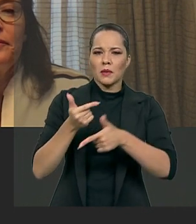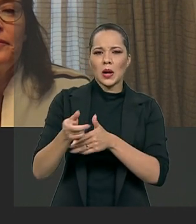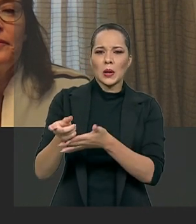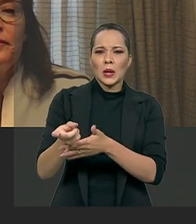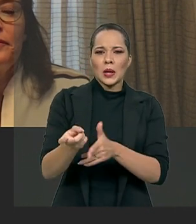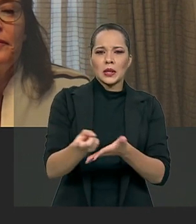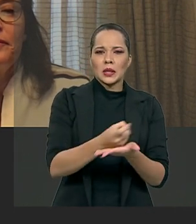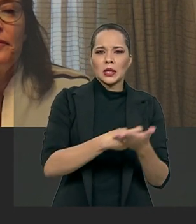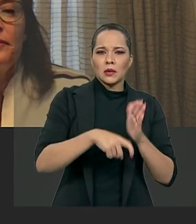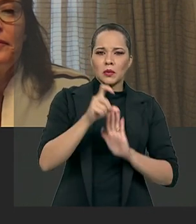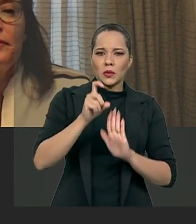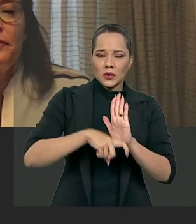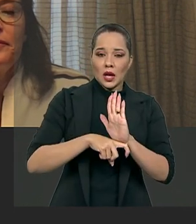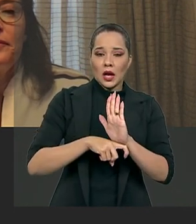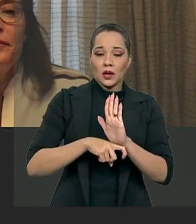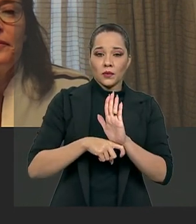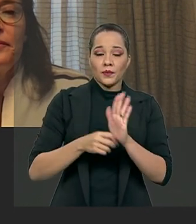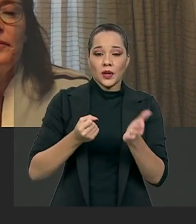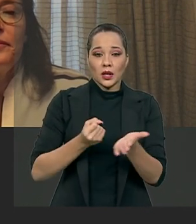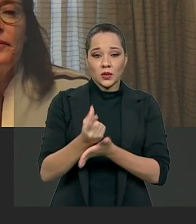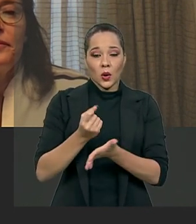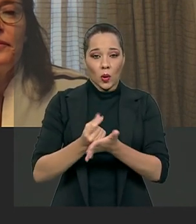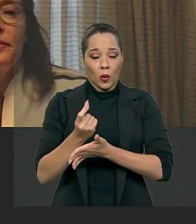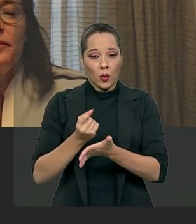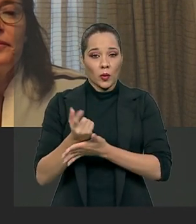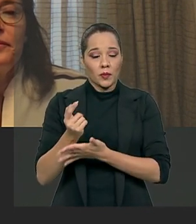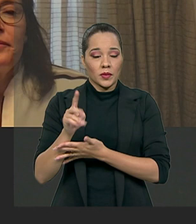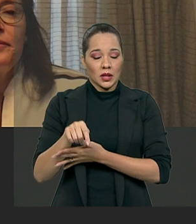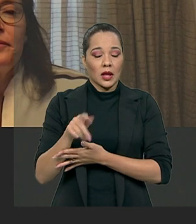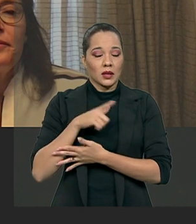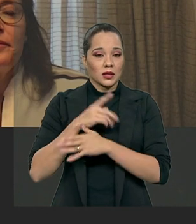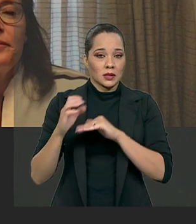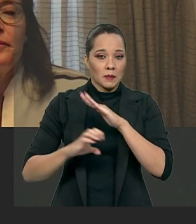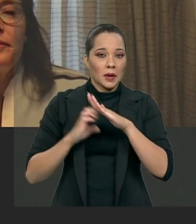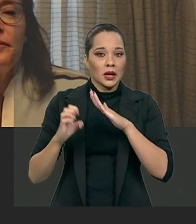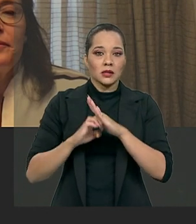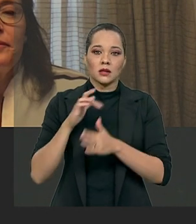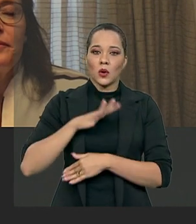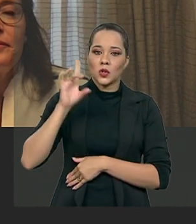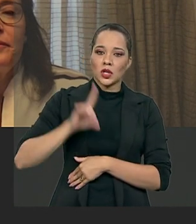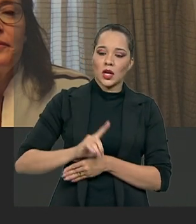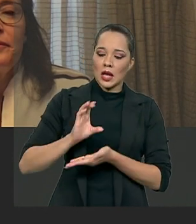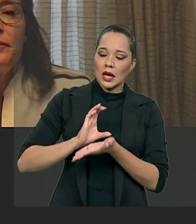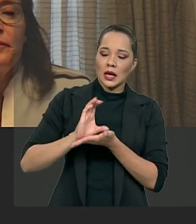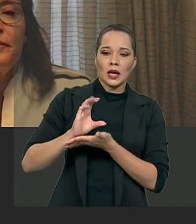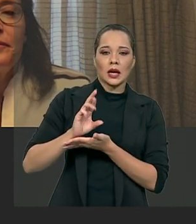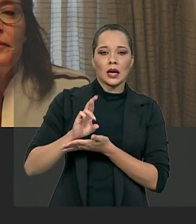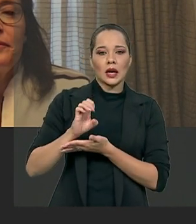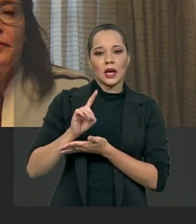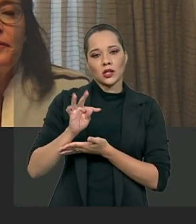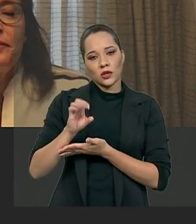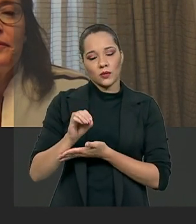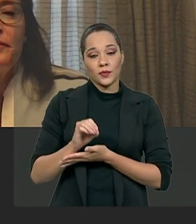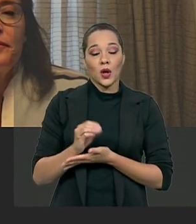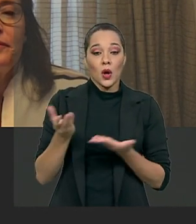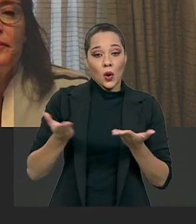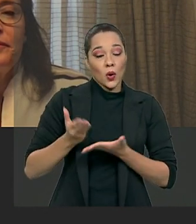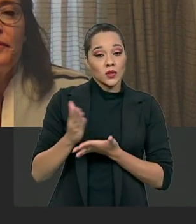compradas pelas empresas dão direito a crédito. Hoje as empresas têm algumas